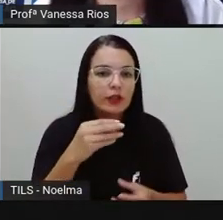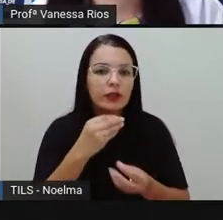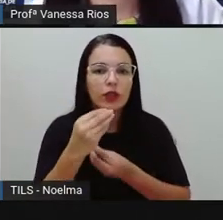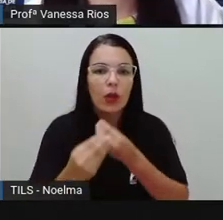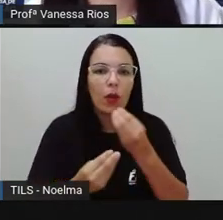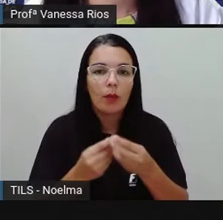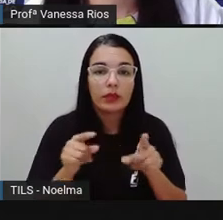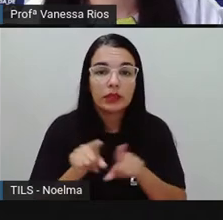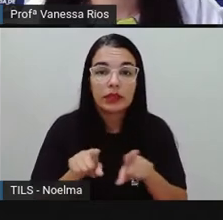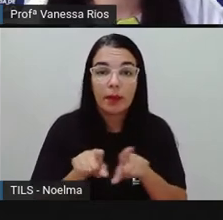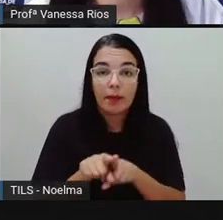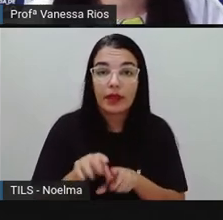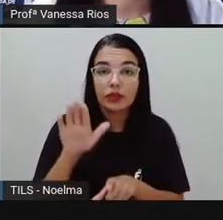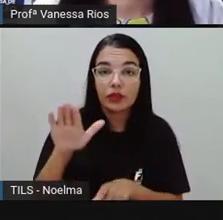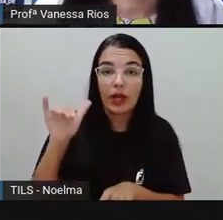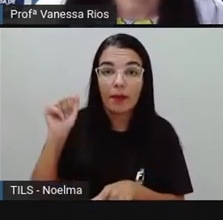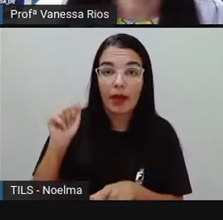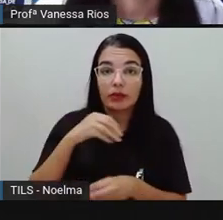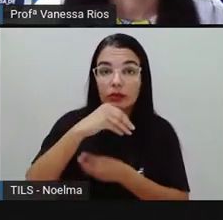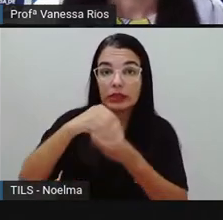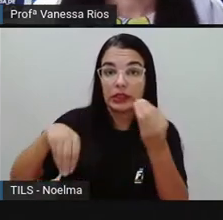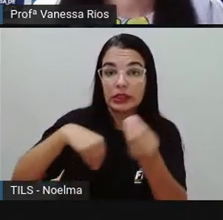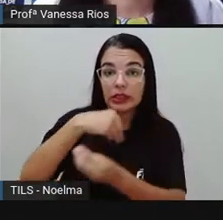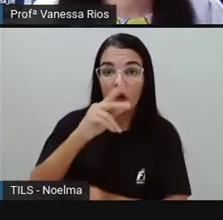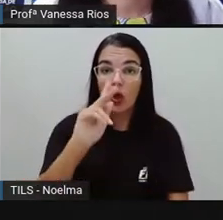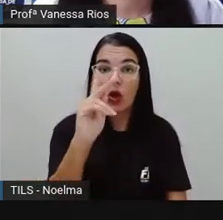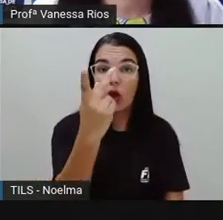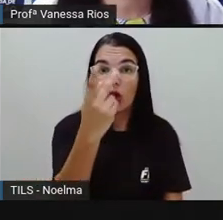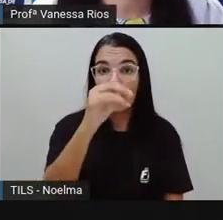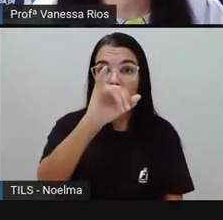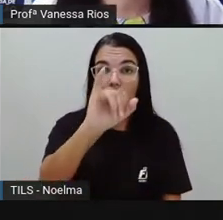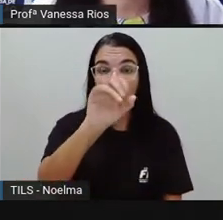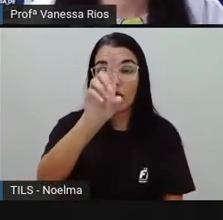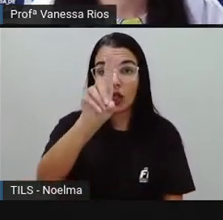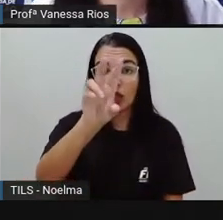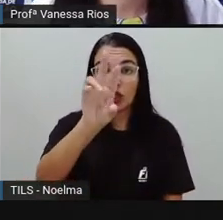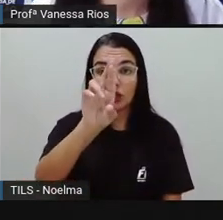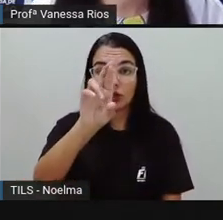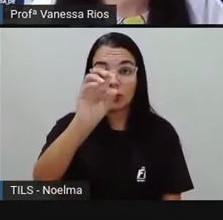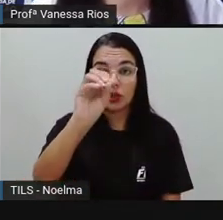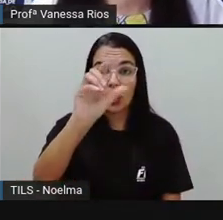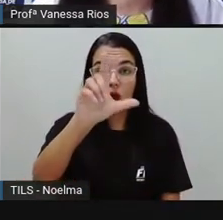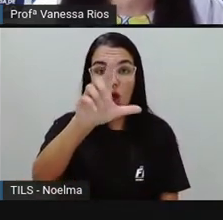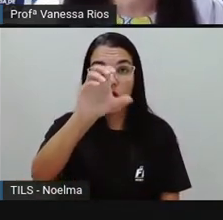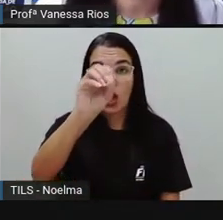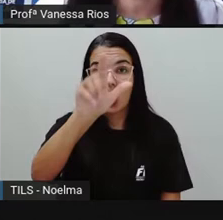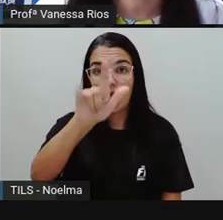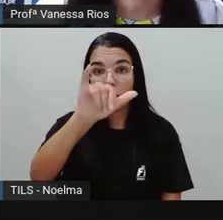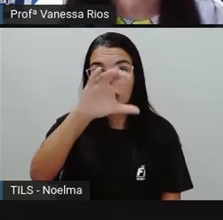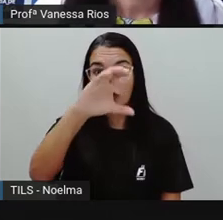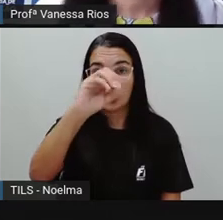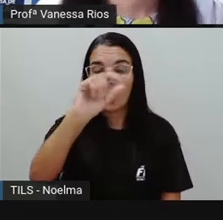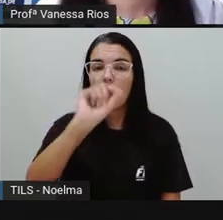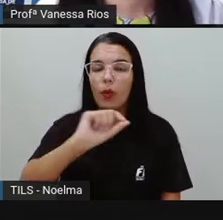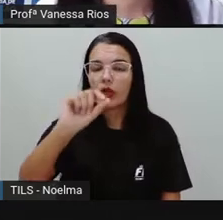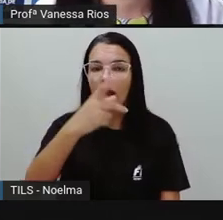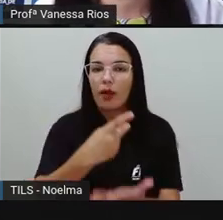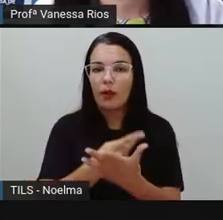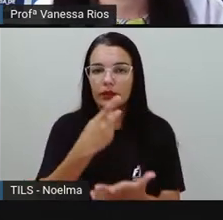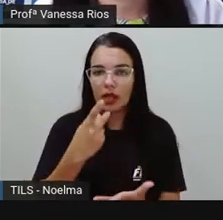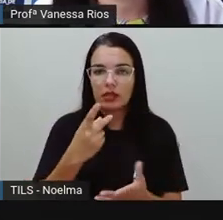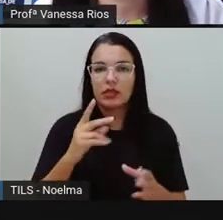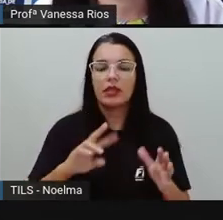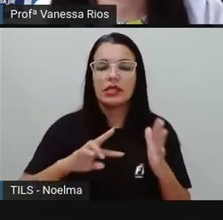também chamado aí de ciclo hidrológico, ocorre por meio das mudanças dos estados físicos e da